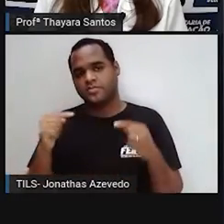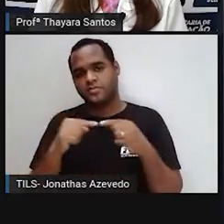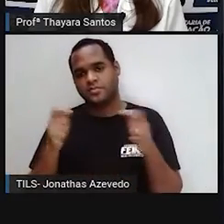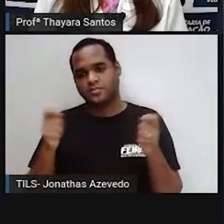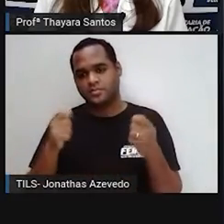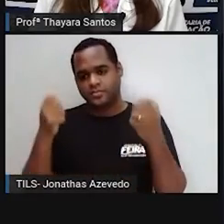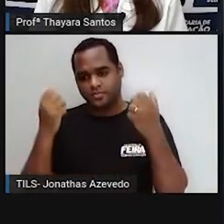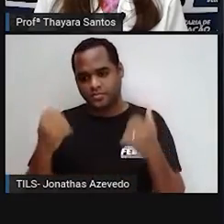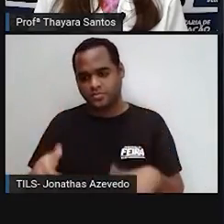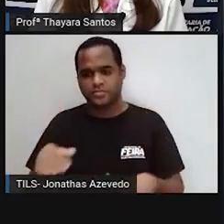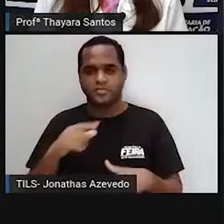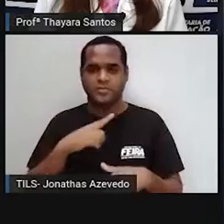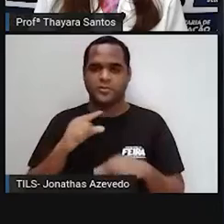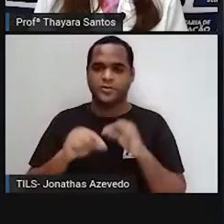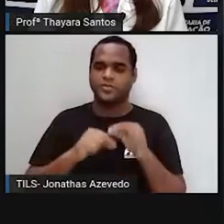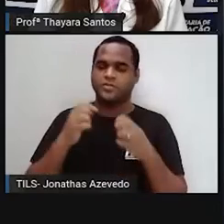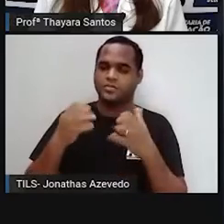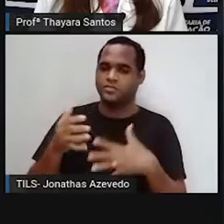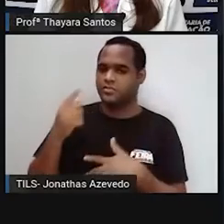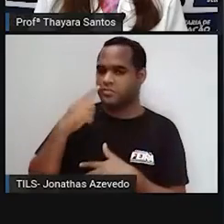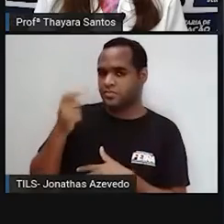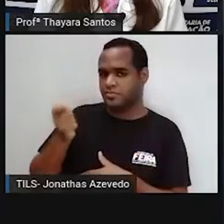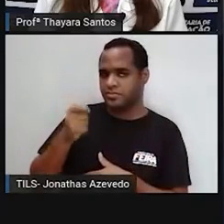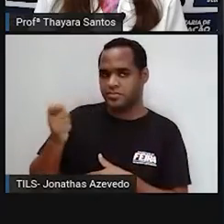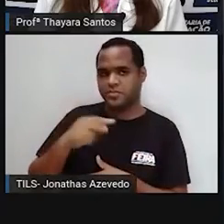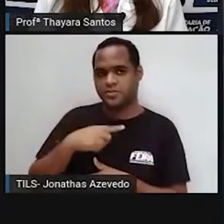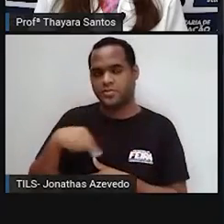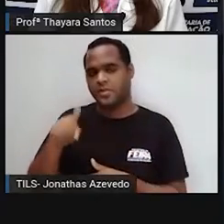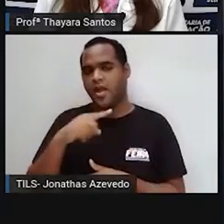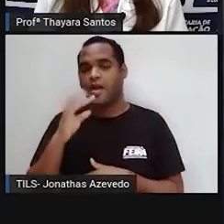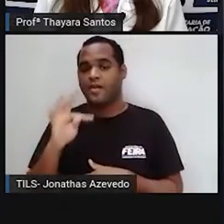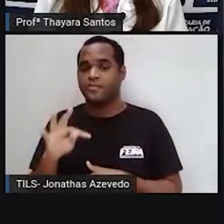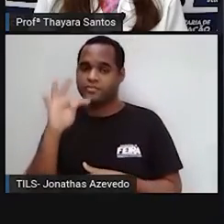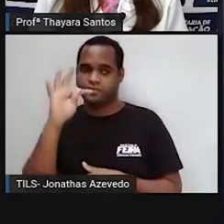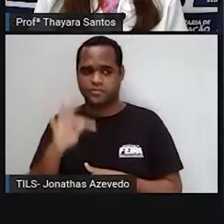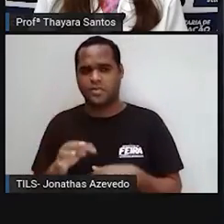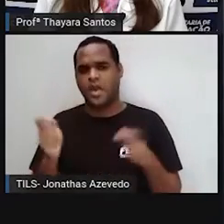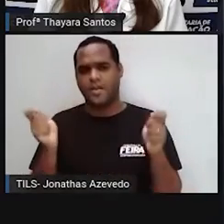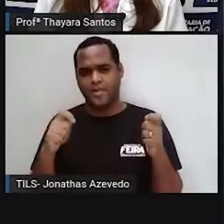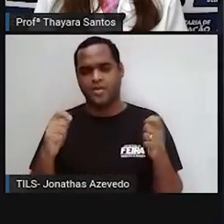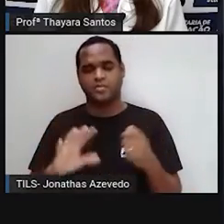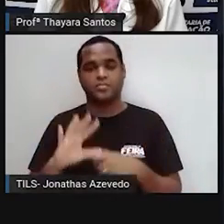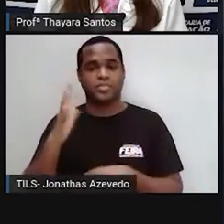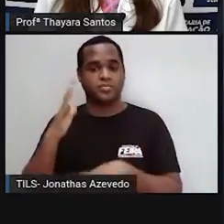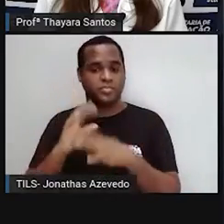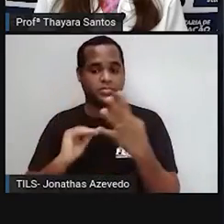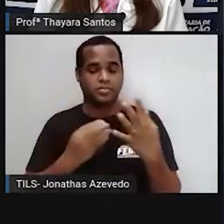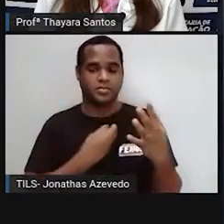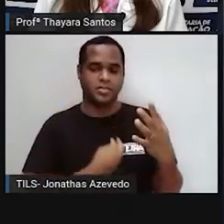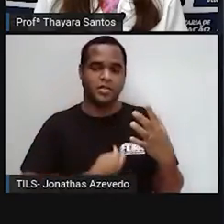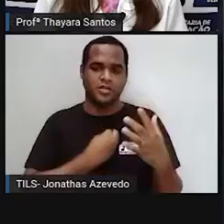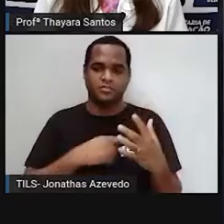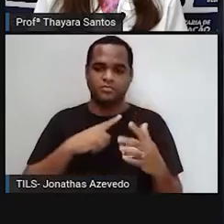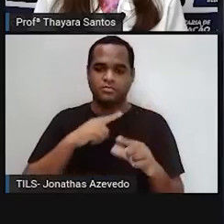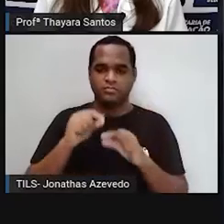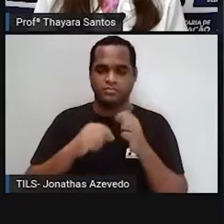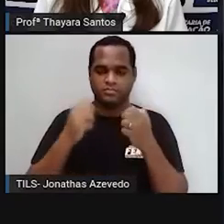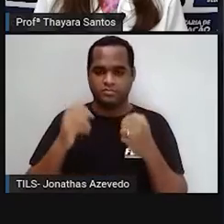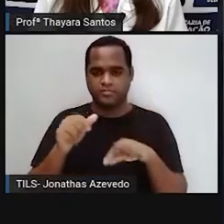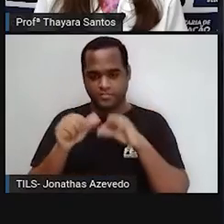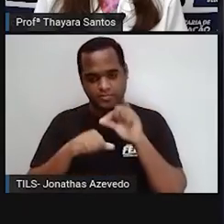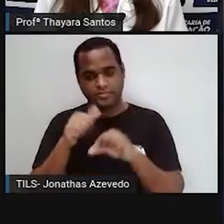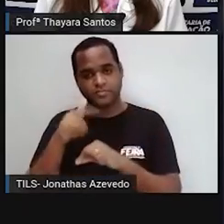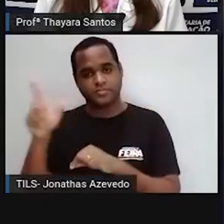conta aí desse aumento de temperatura. Isso pode impactar também a biodiversidade, As mudanças climáticas